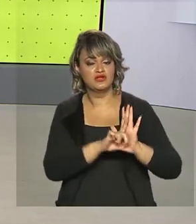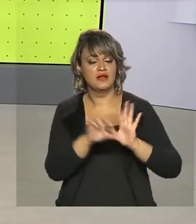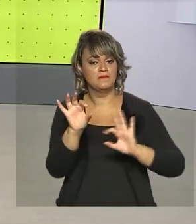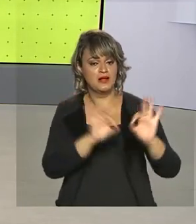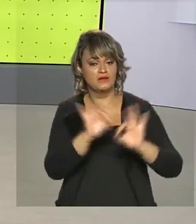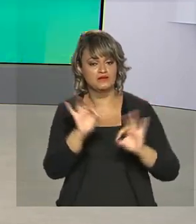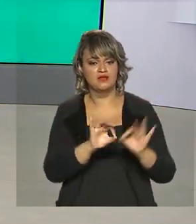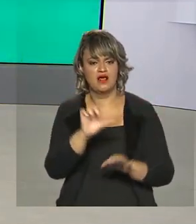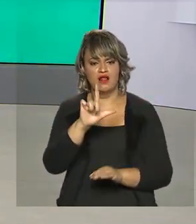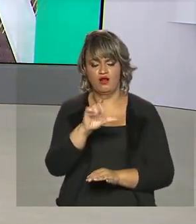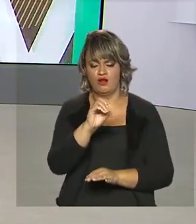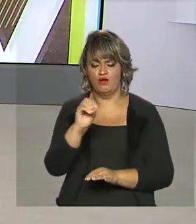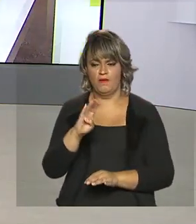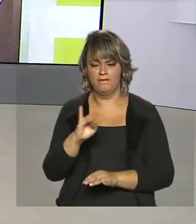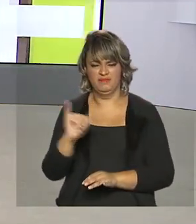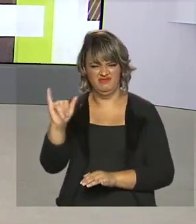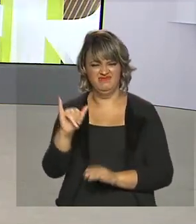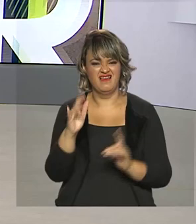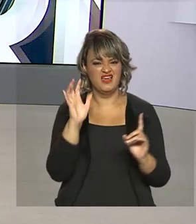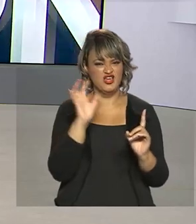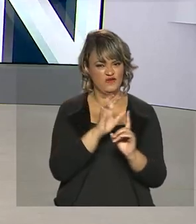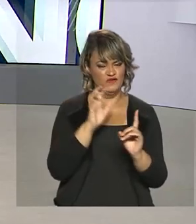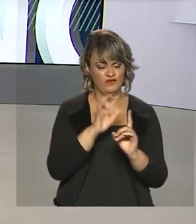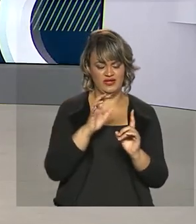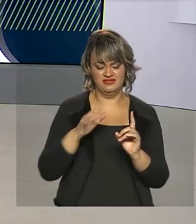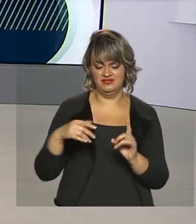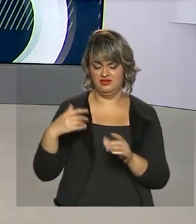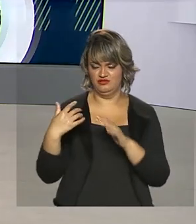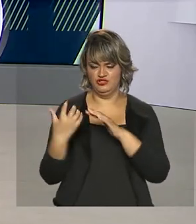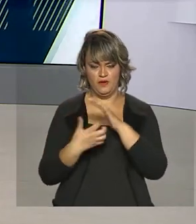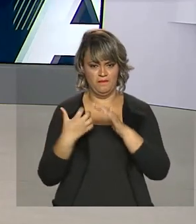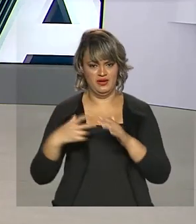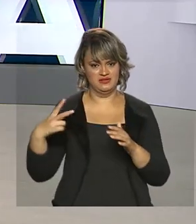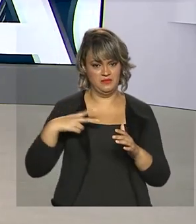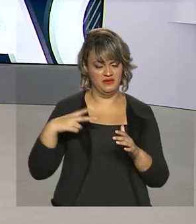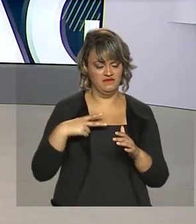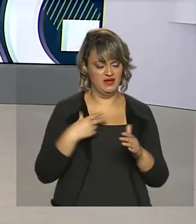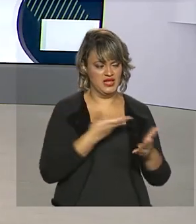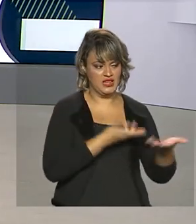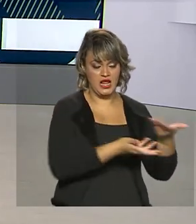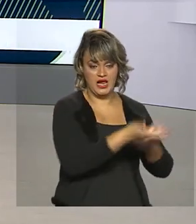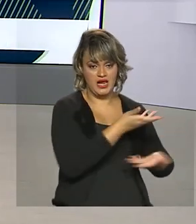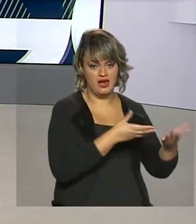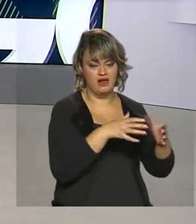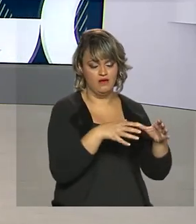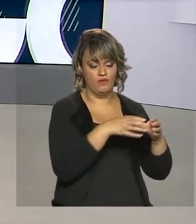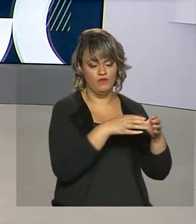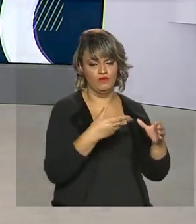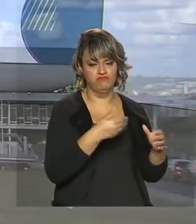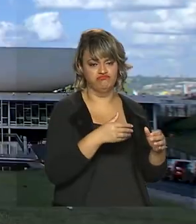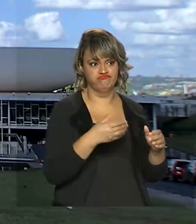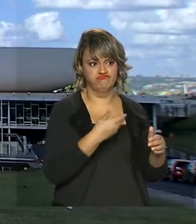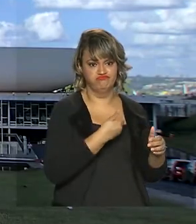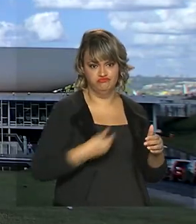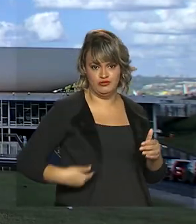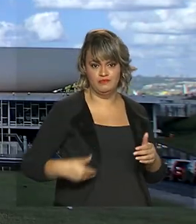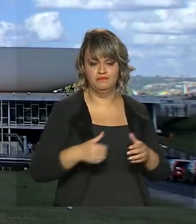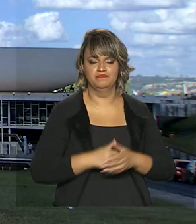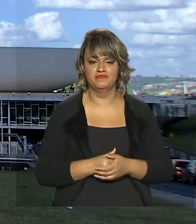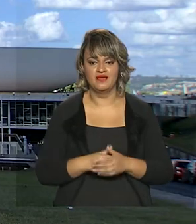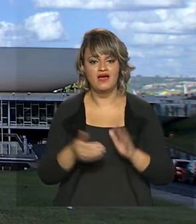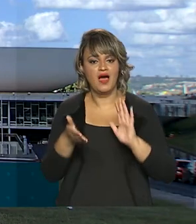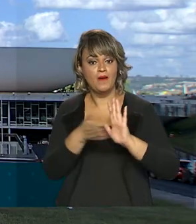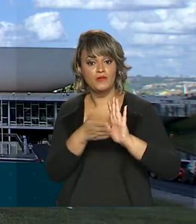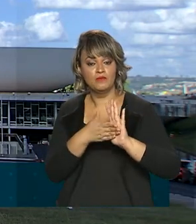regular o lobby. Nesta atividade, o lobista representa interesses privados junto ao poder público. A